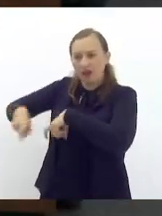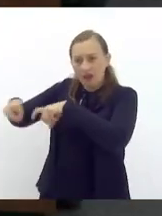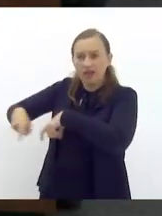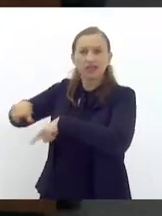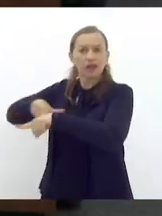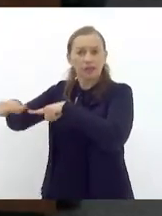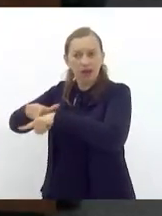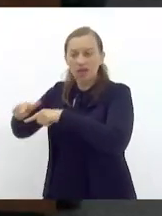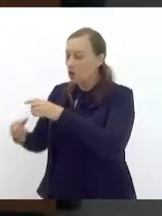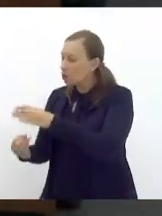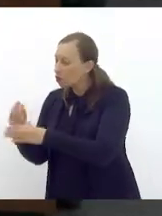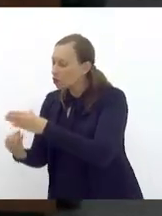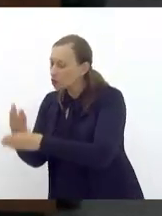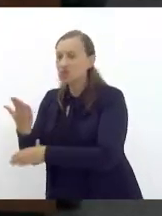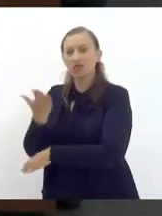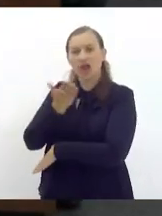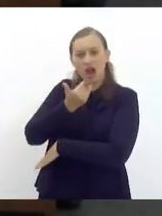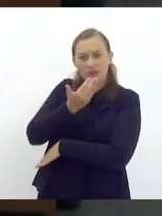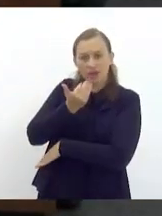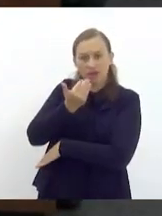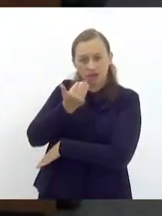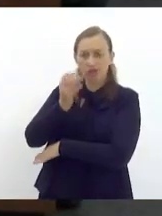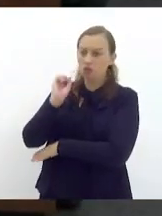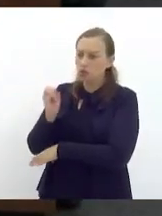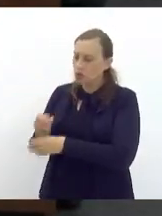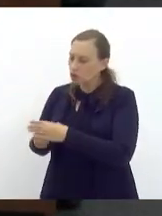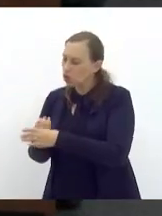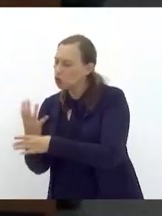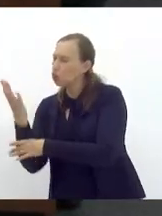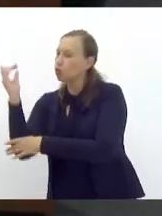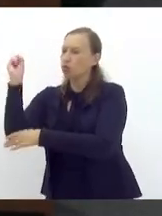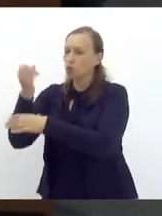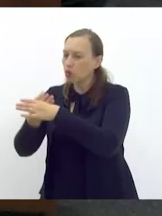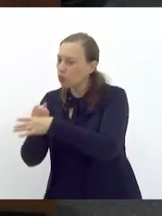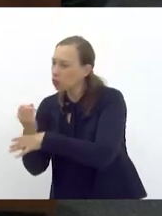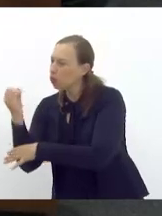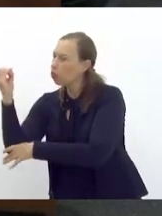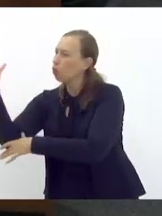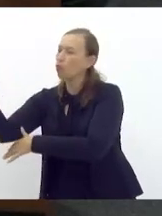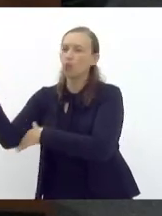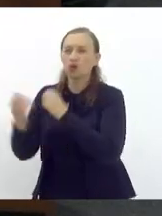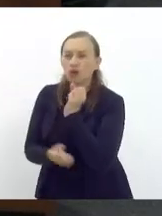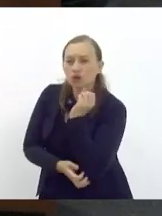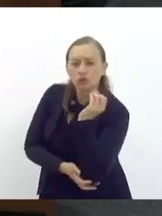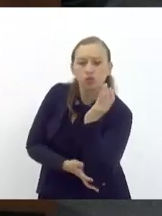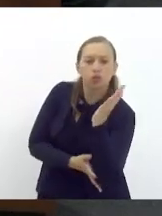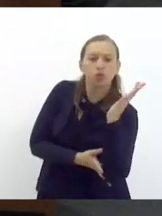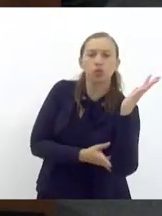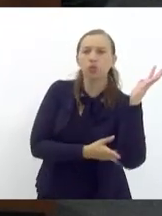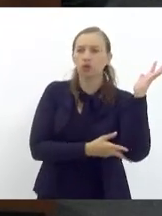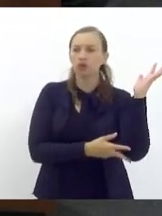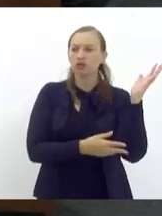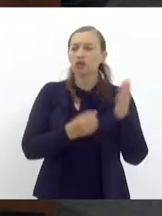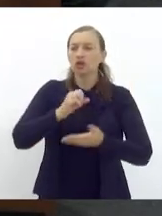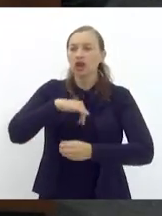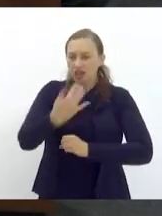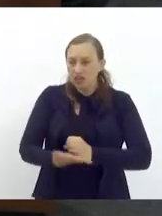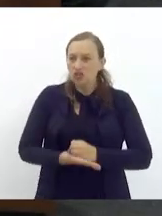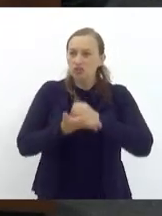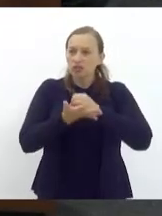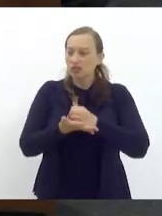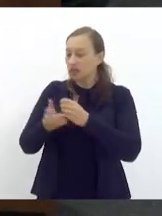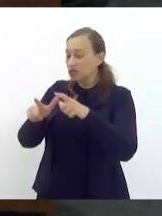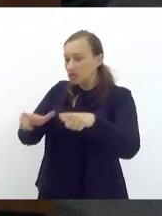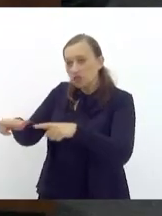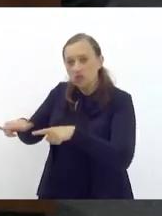produzindo até o reflorestamento a sustentabilidade nessas explorações e garantindo